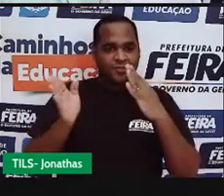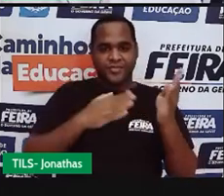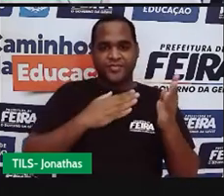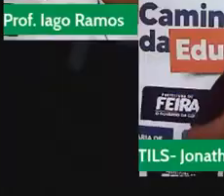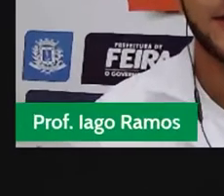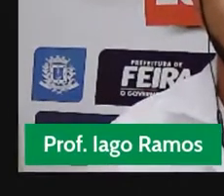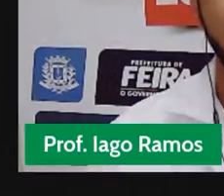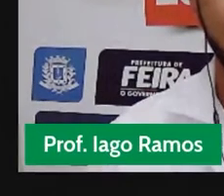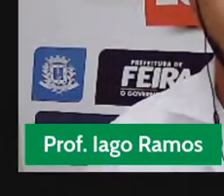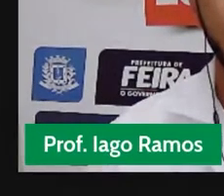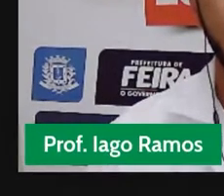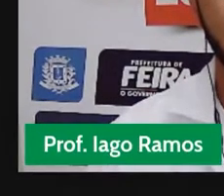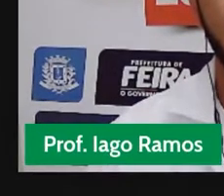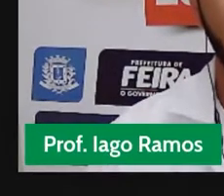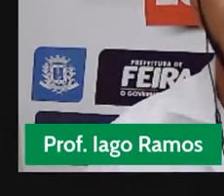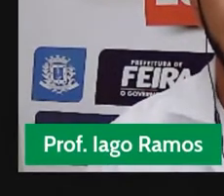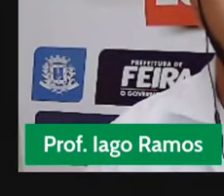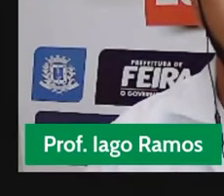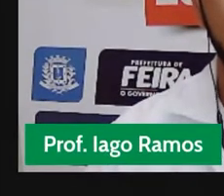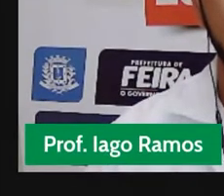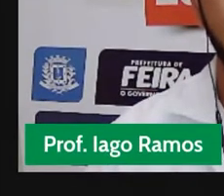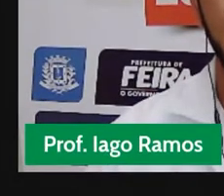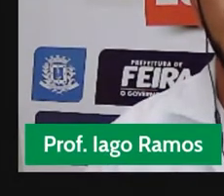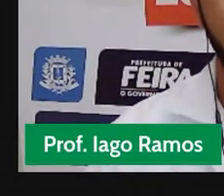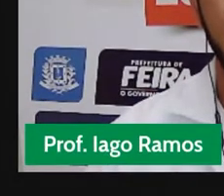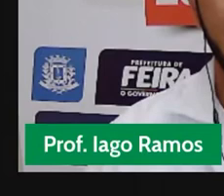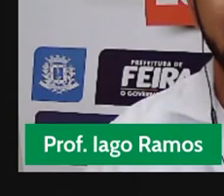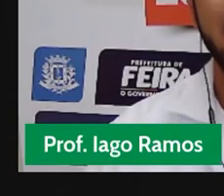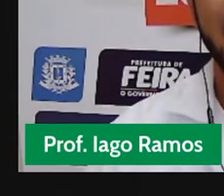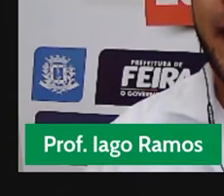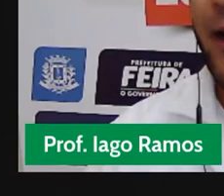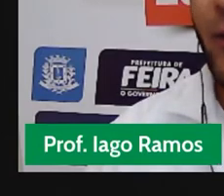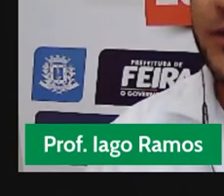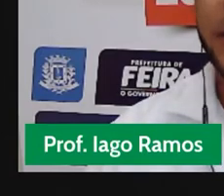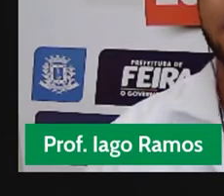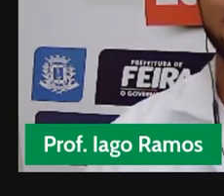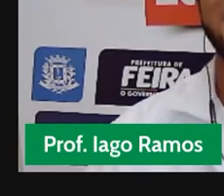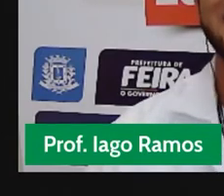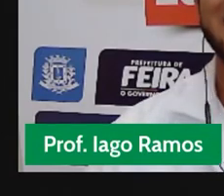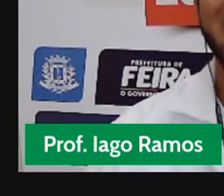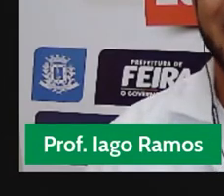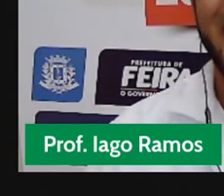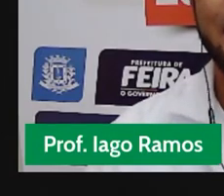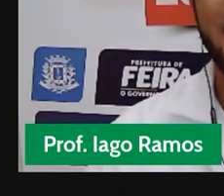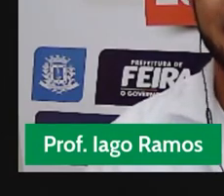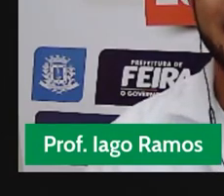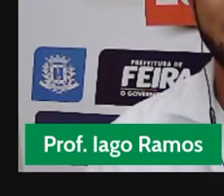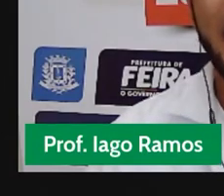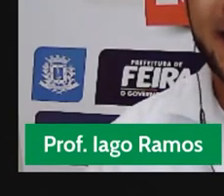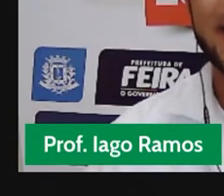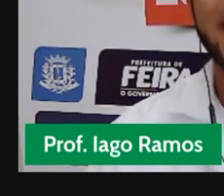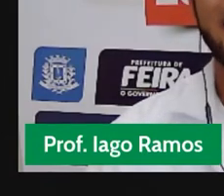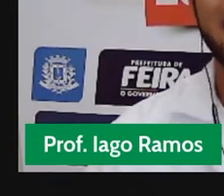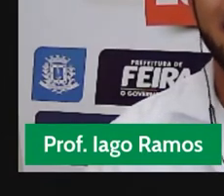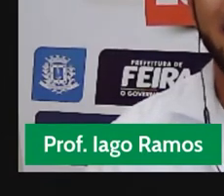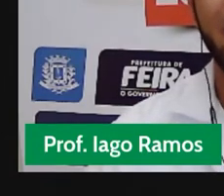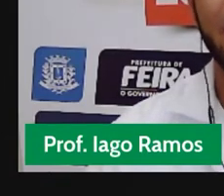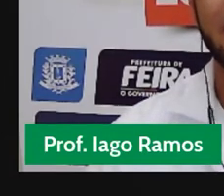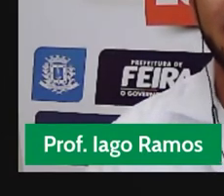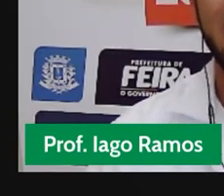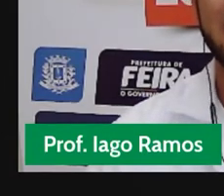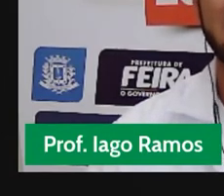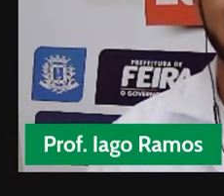tá? A gente vai para o nosso quadro virtual, que é onde a matemágica